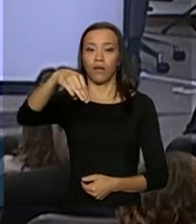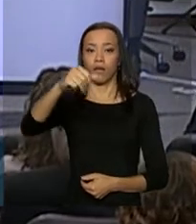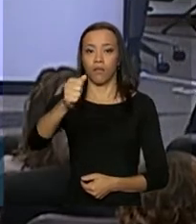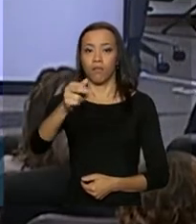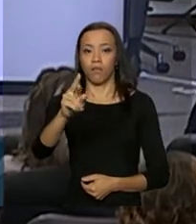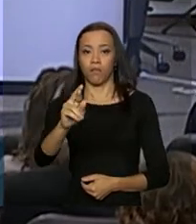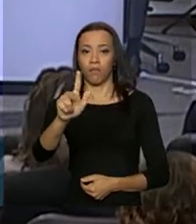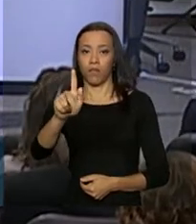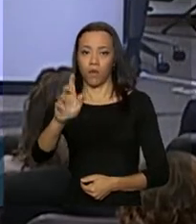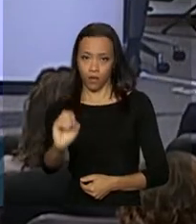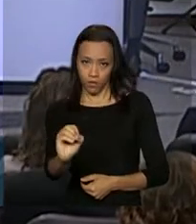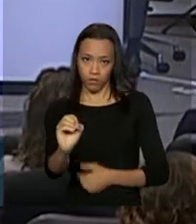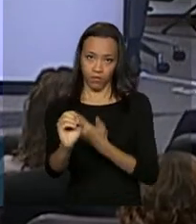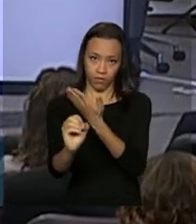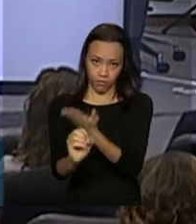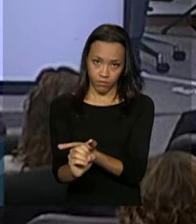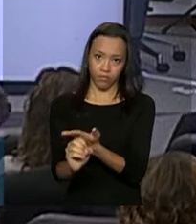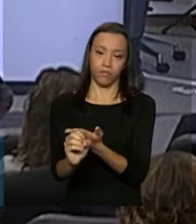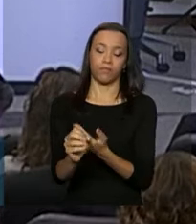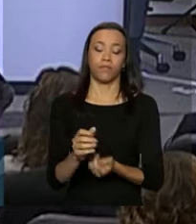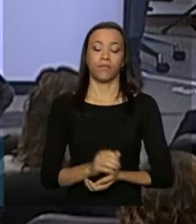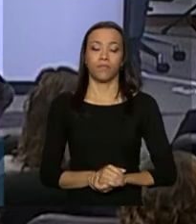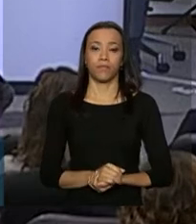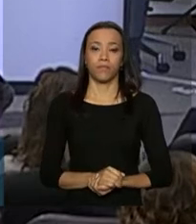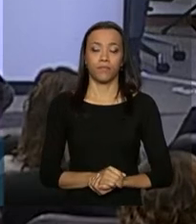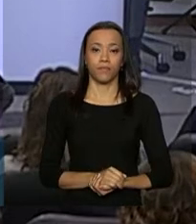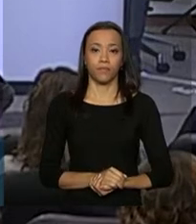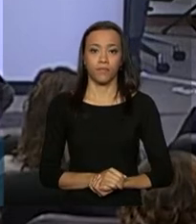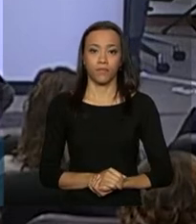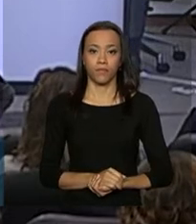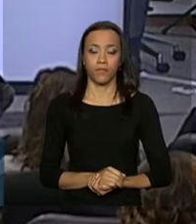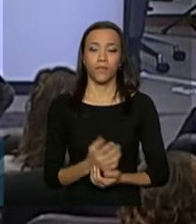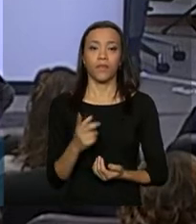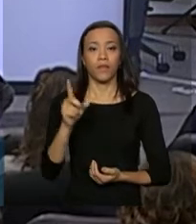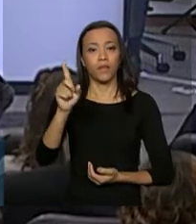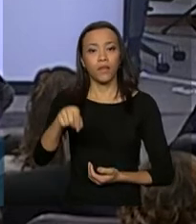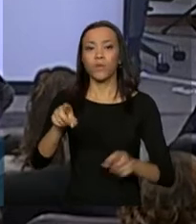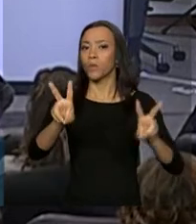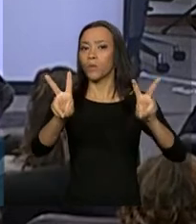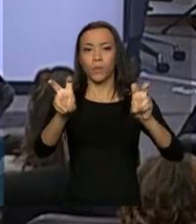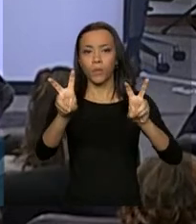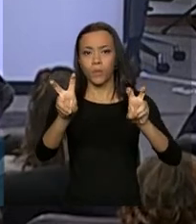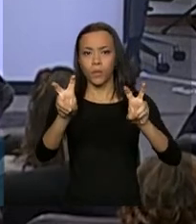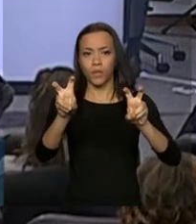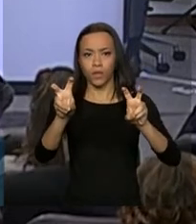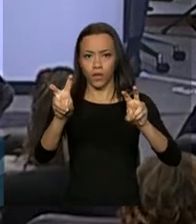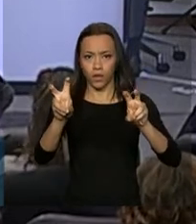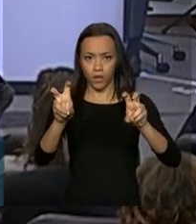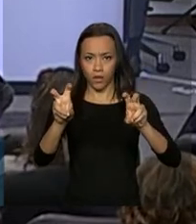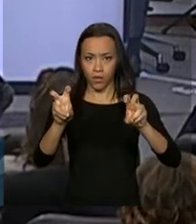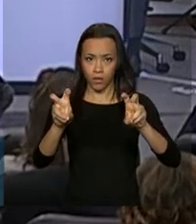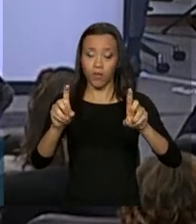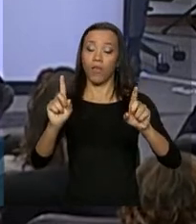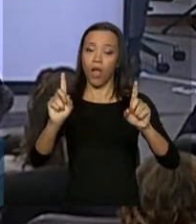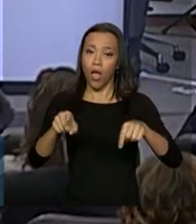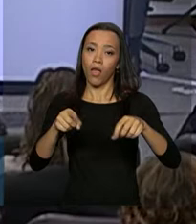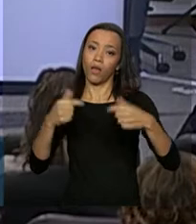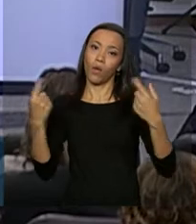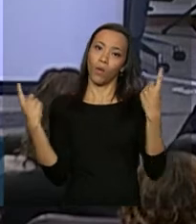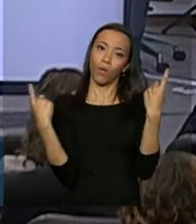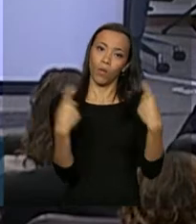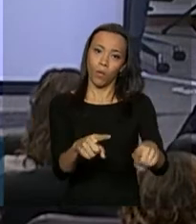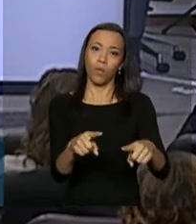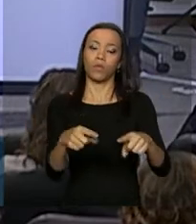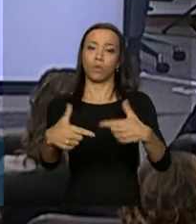ações, especialmente no que se diz respeito ao combate análogo ao trabalho escravo.